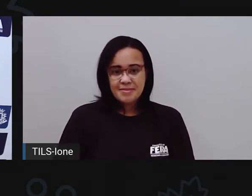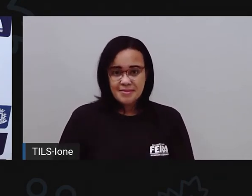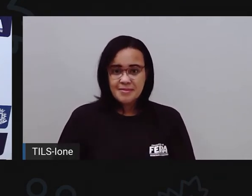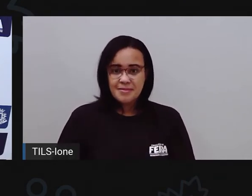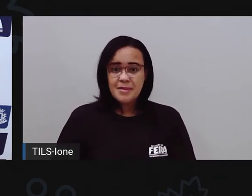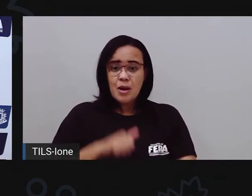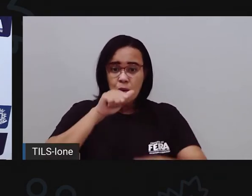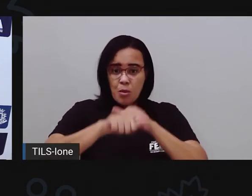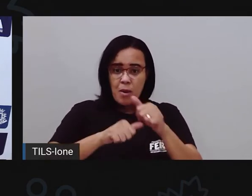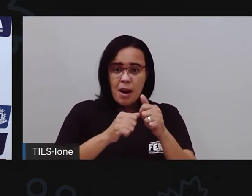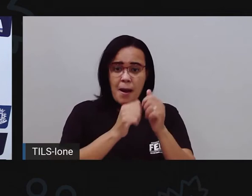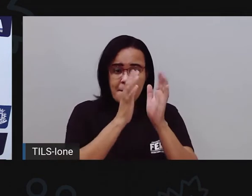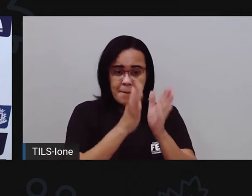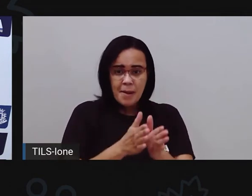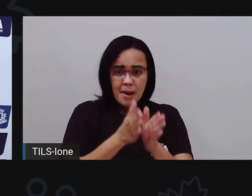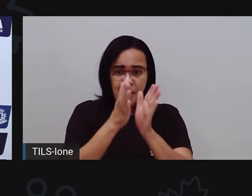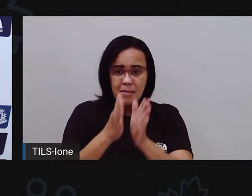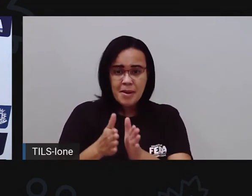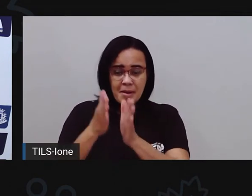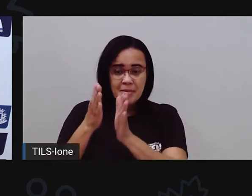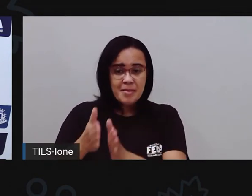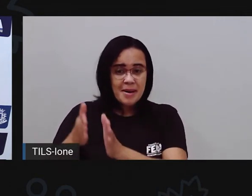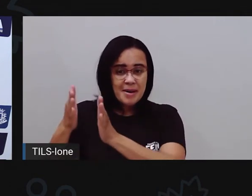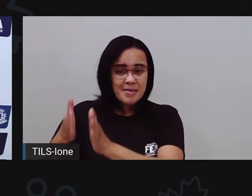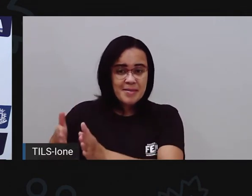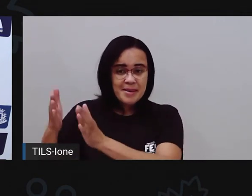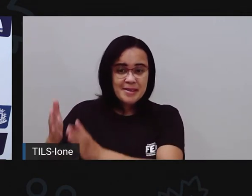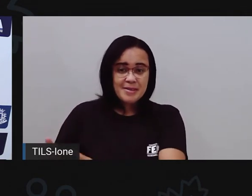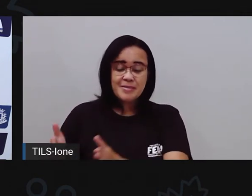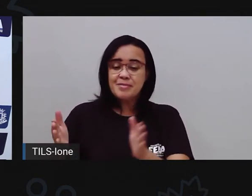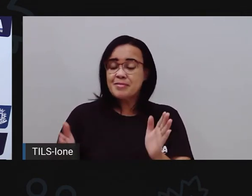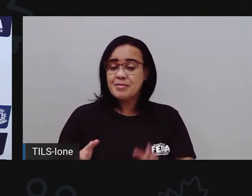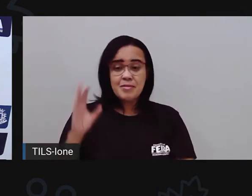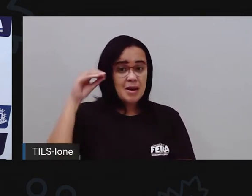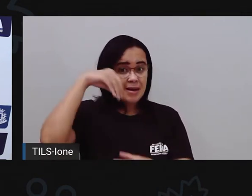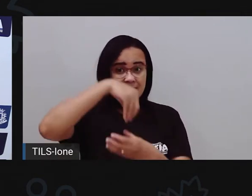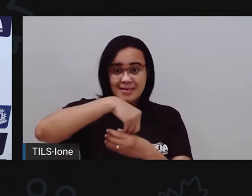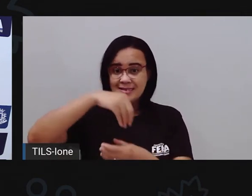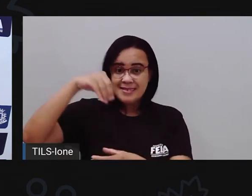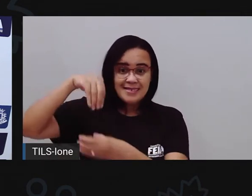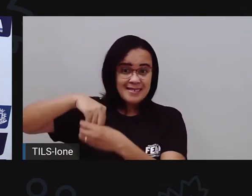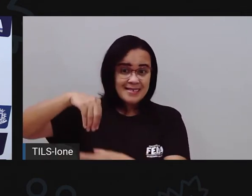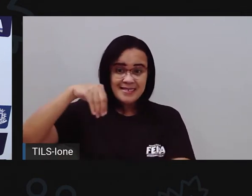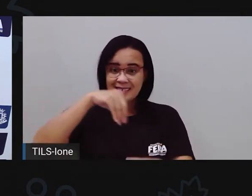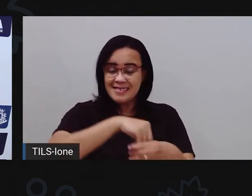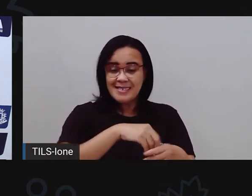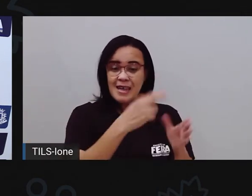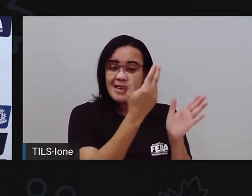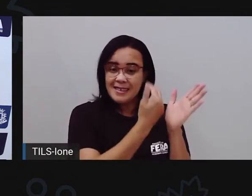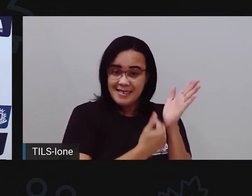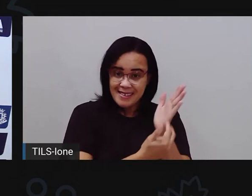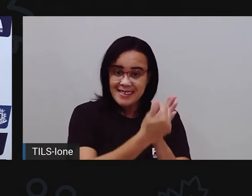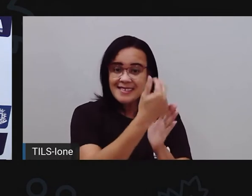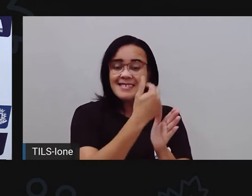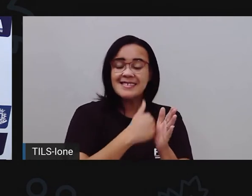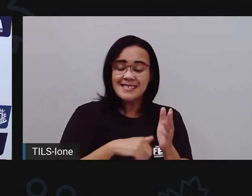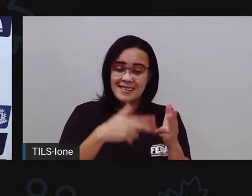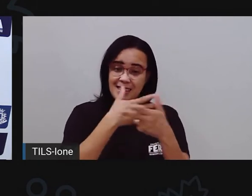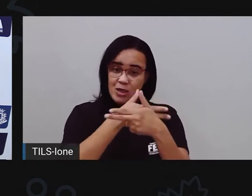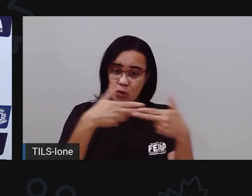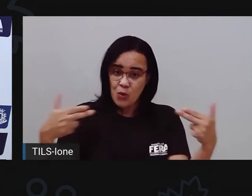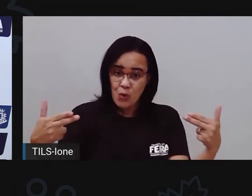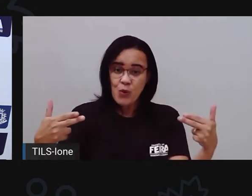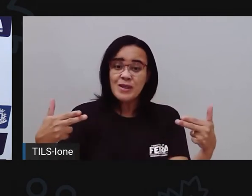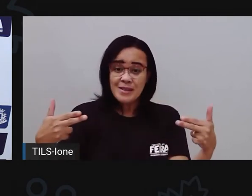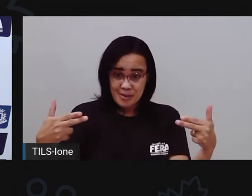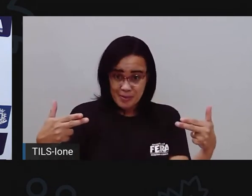foi montando o livro todo dessa forma, né? A vai vendo imagens que vão surgindo a partir de objetos. Esse aqui, no